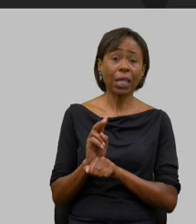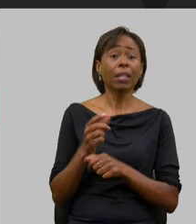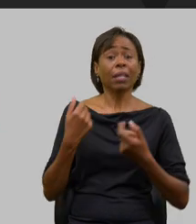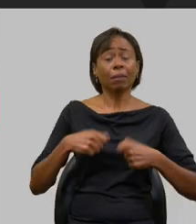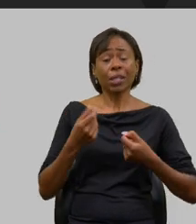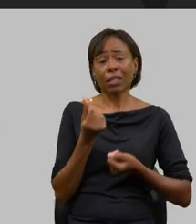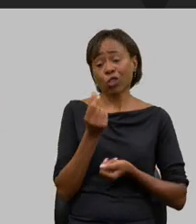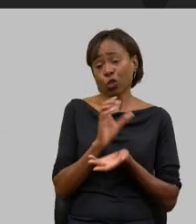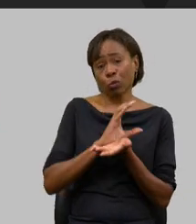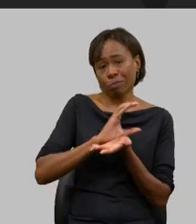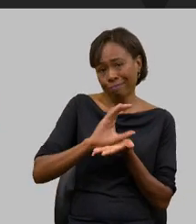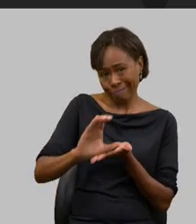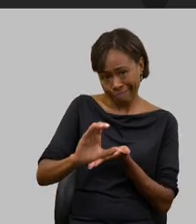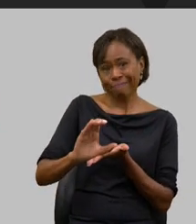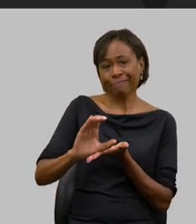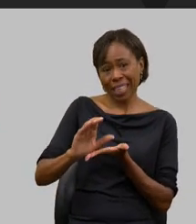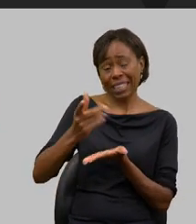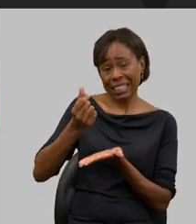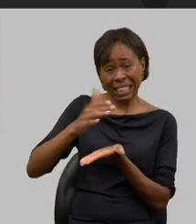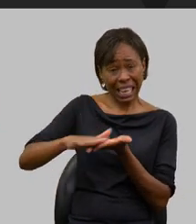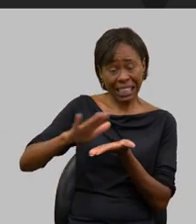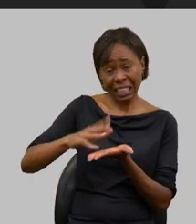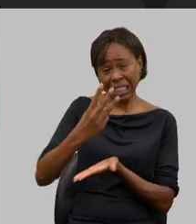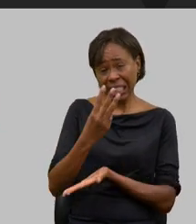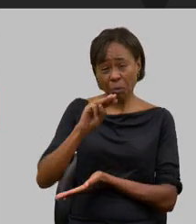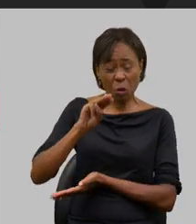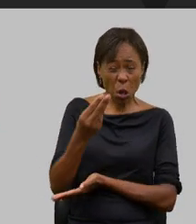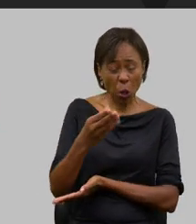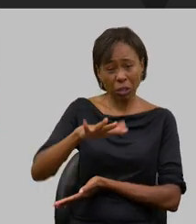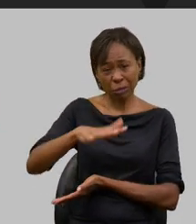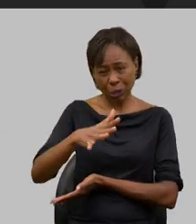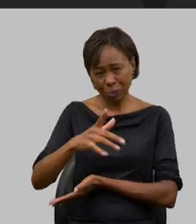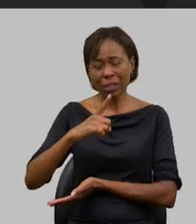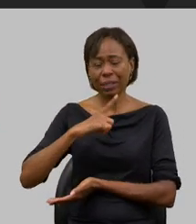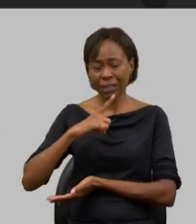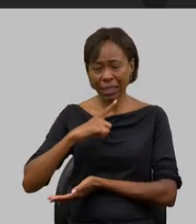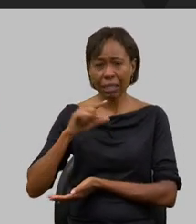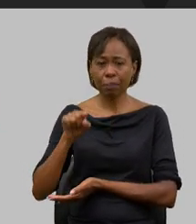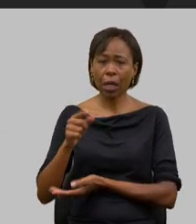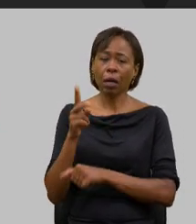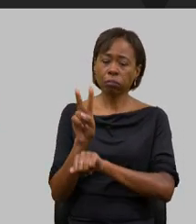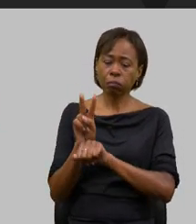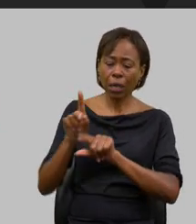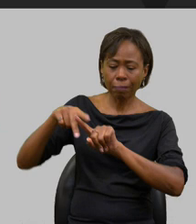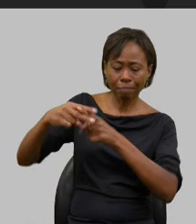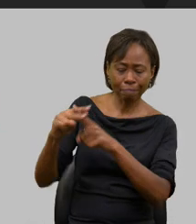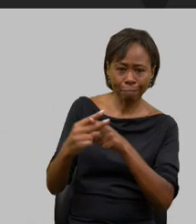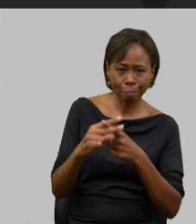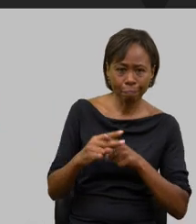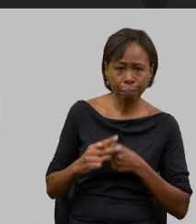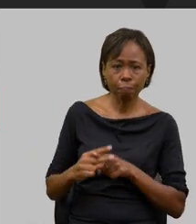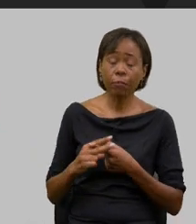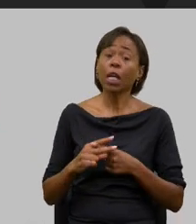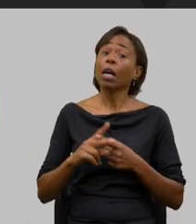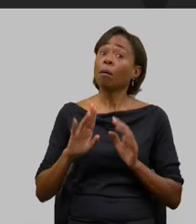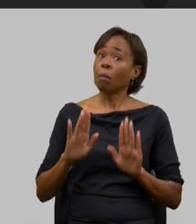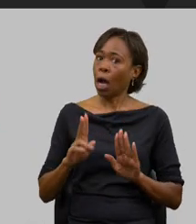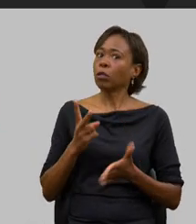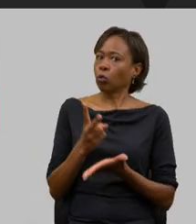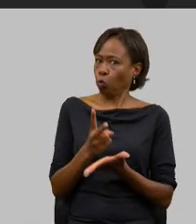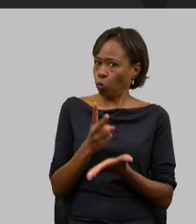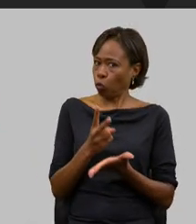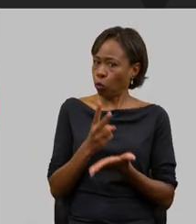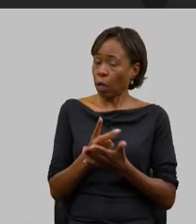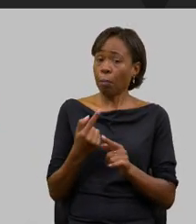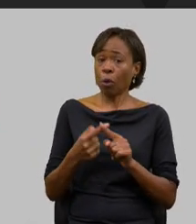investir nisso foram quase 3 milhões que nós investimos para fazer essas manutenções mas isso nós estamos mantendo foi uma